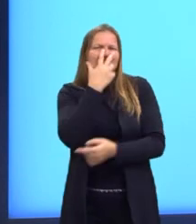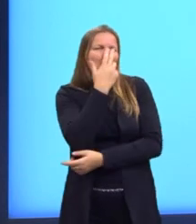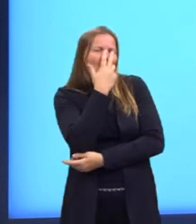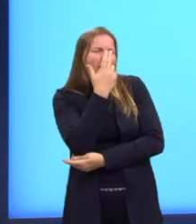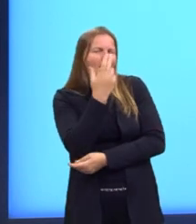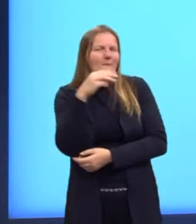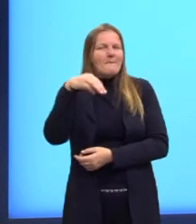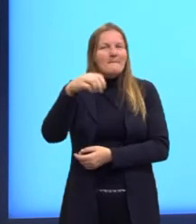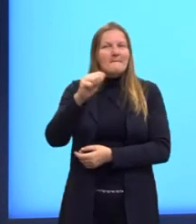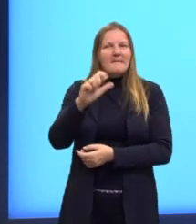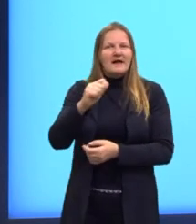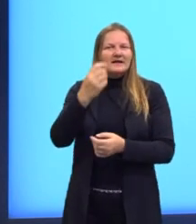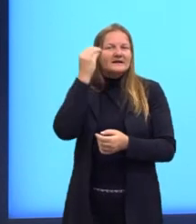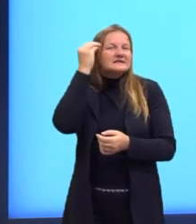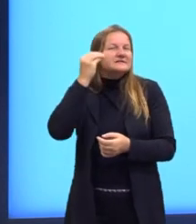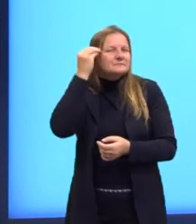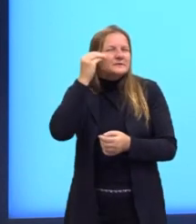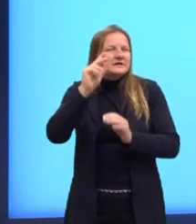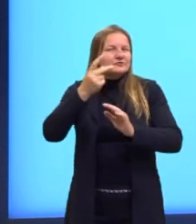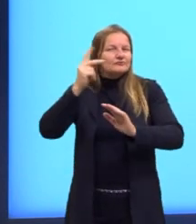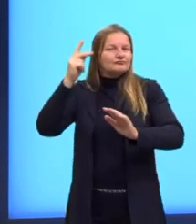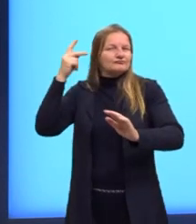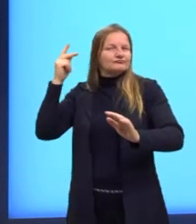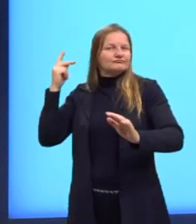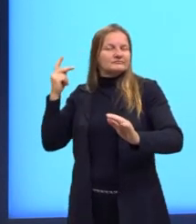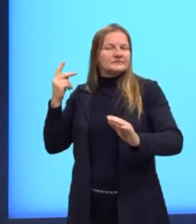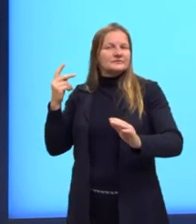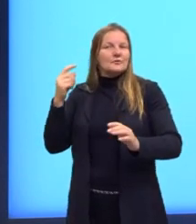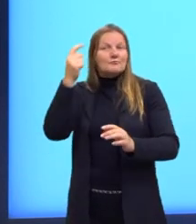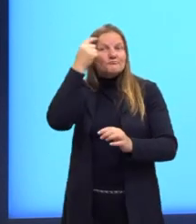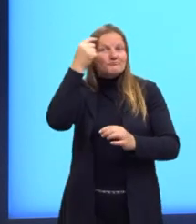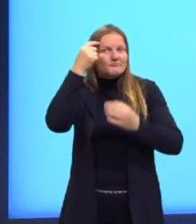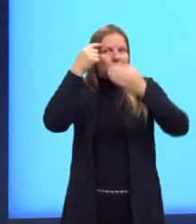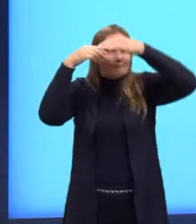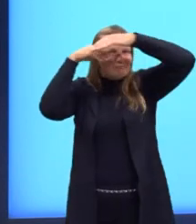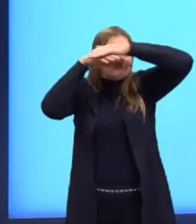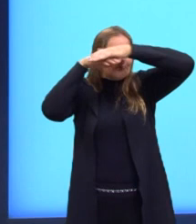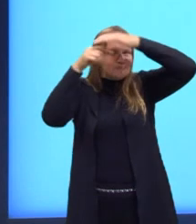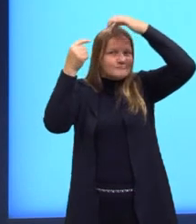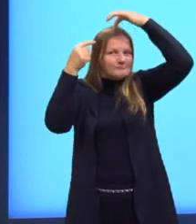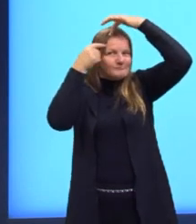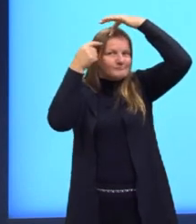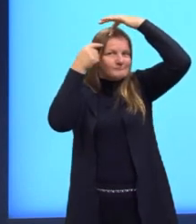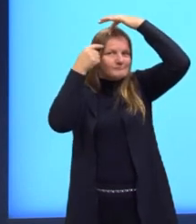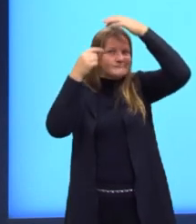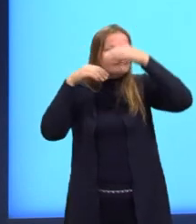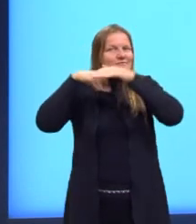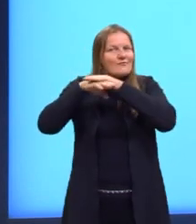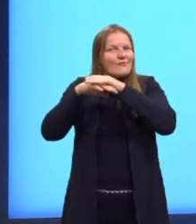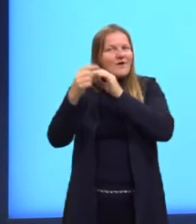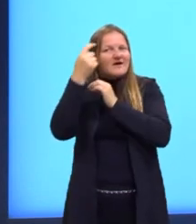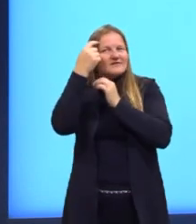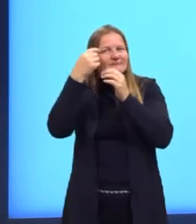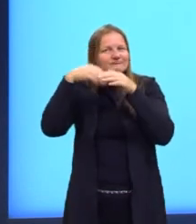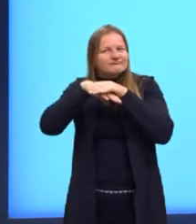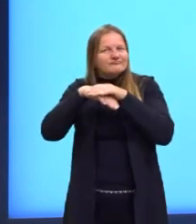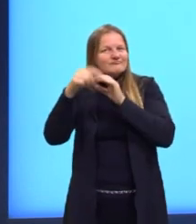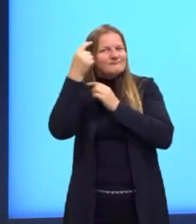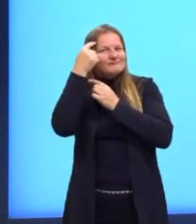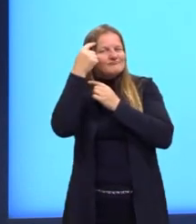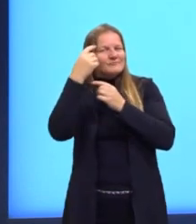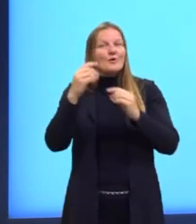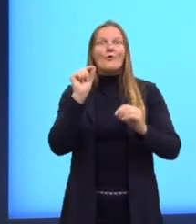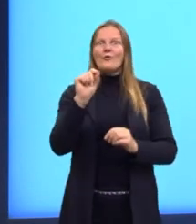É um espaço aí na nossa mente. Onde a gente guarda coisas. E o que